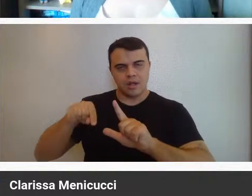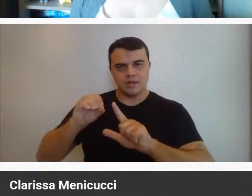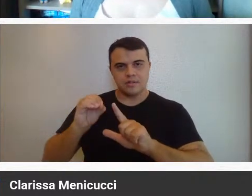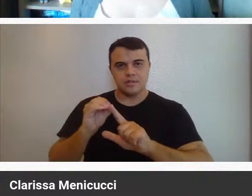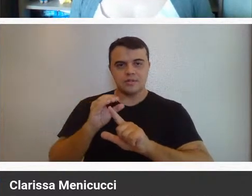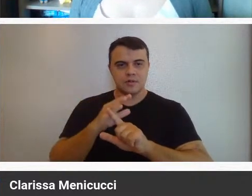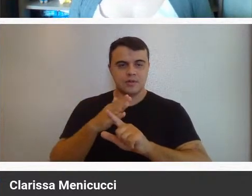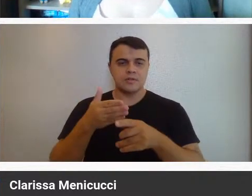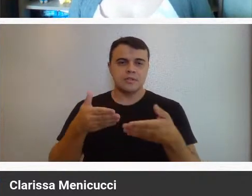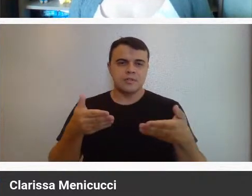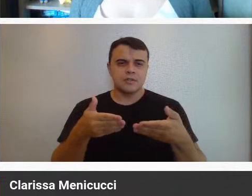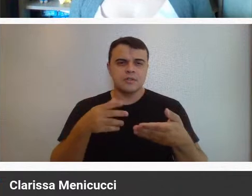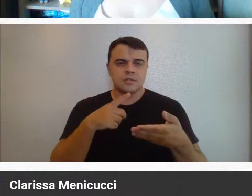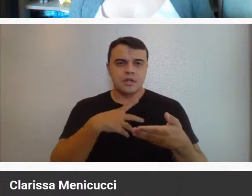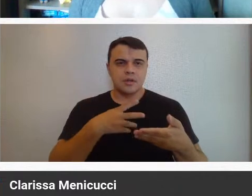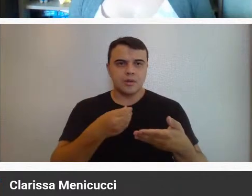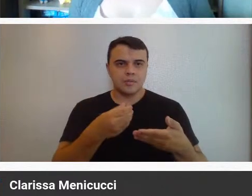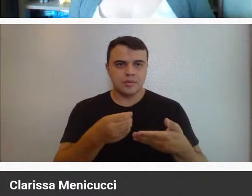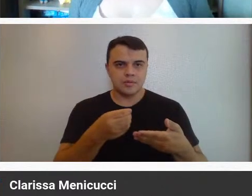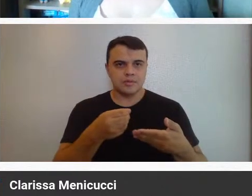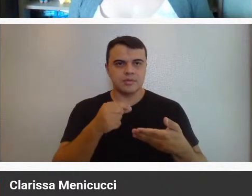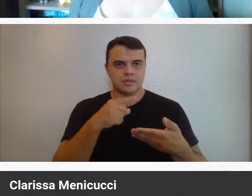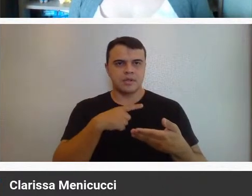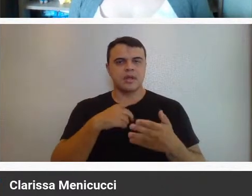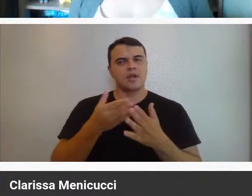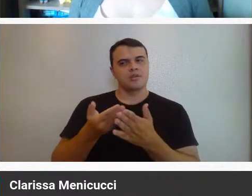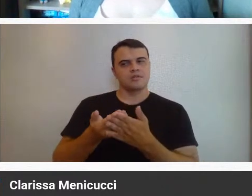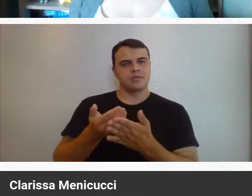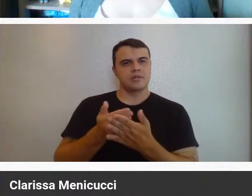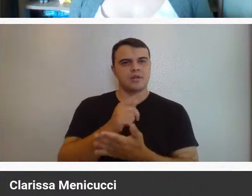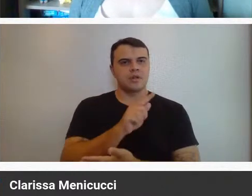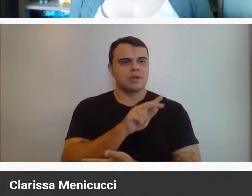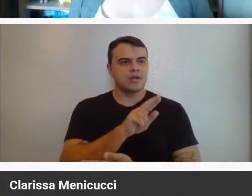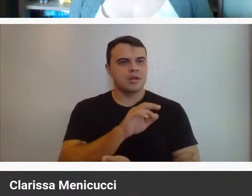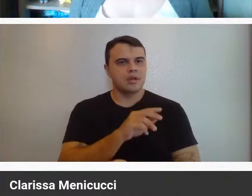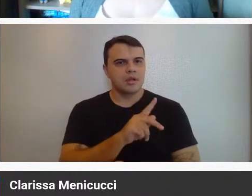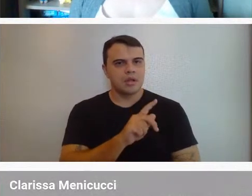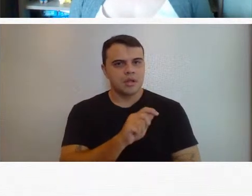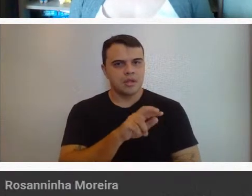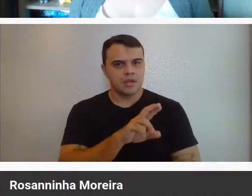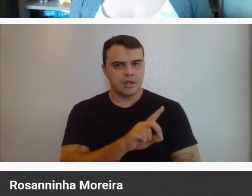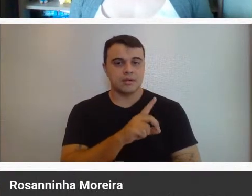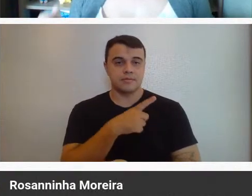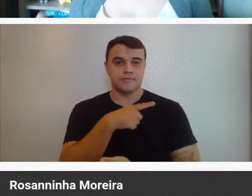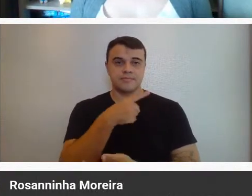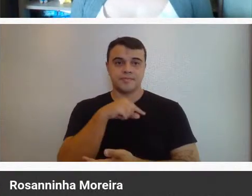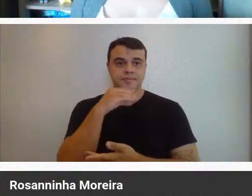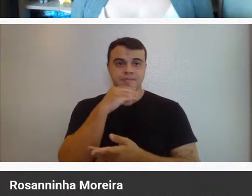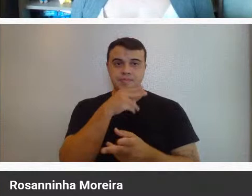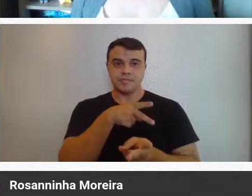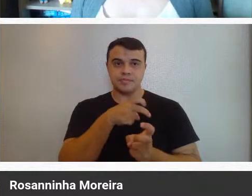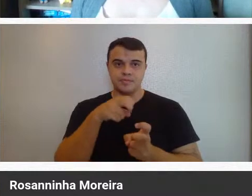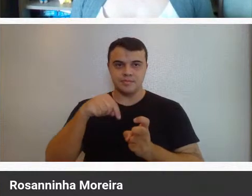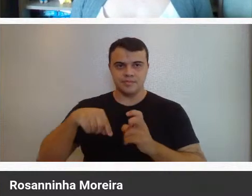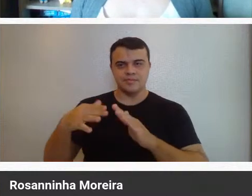artistas, e muitos desses artistas estudaram na Guignard, então a gente percebe aqui na Casa Fitch de Cultura